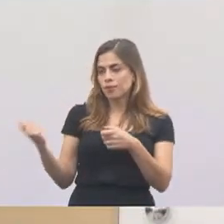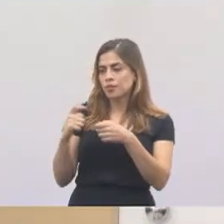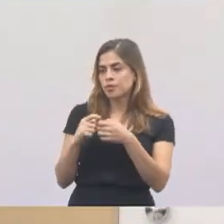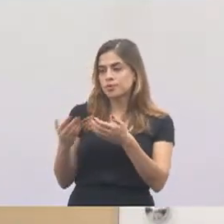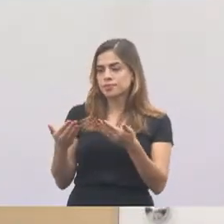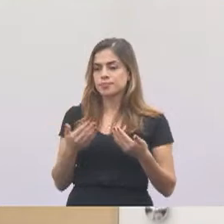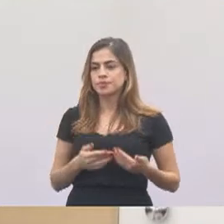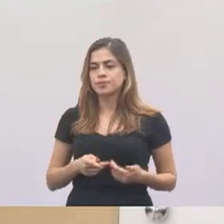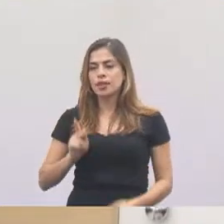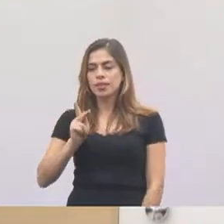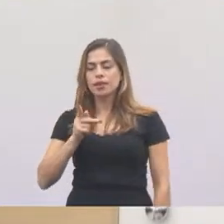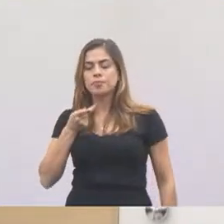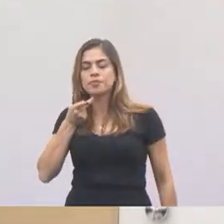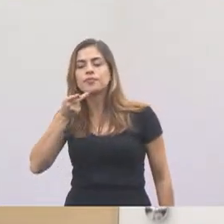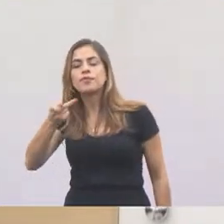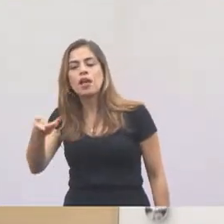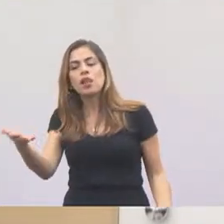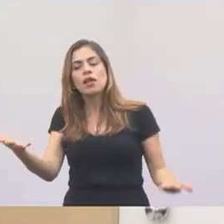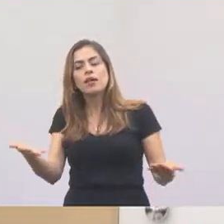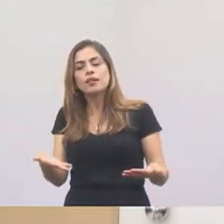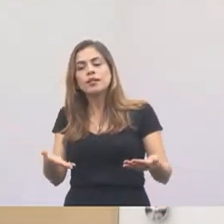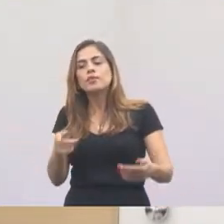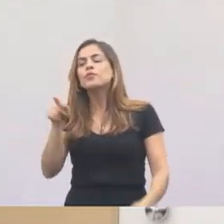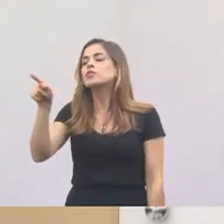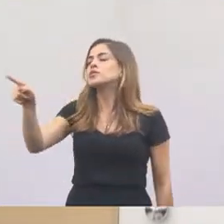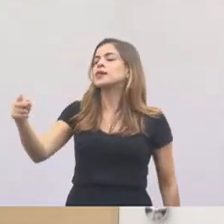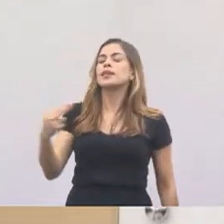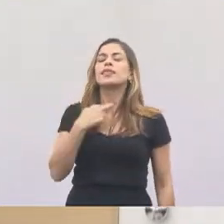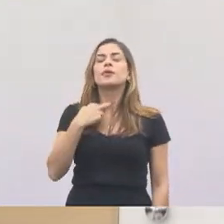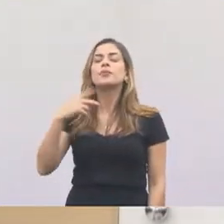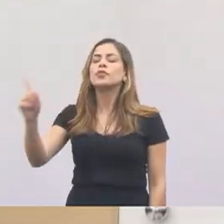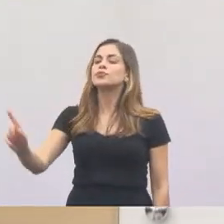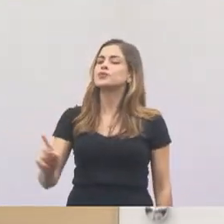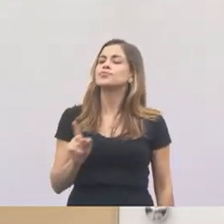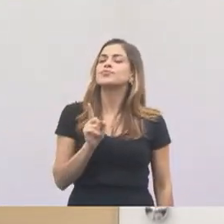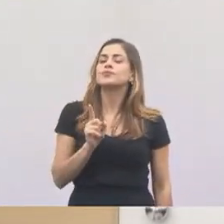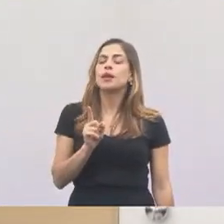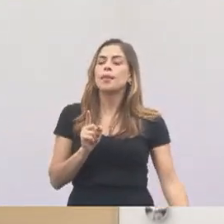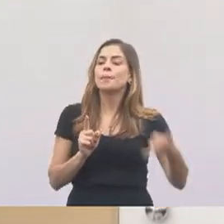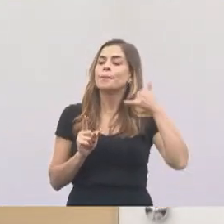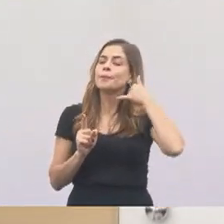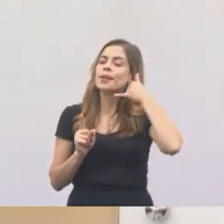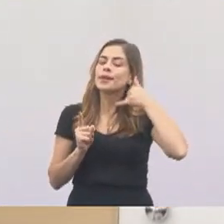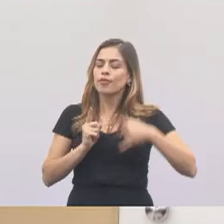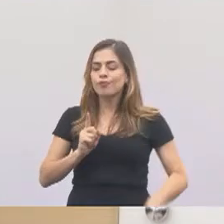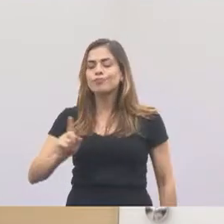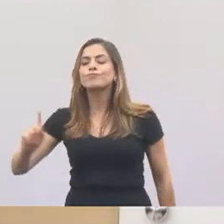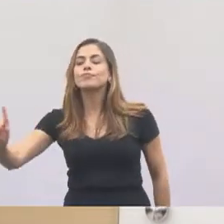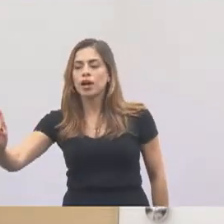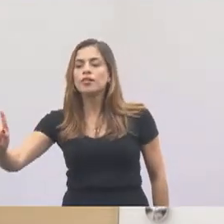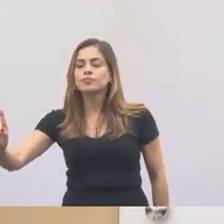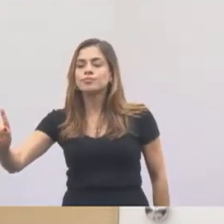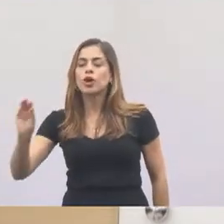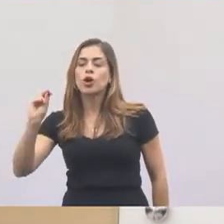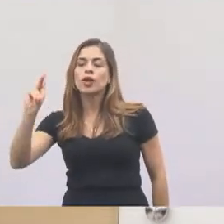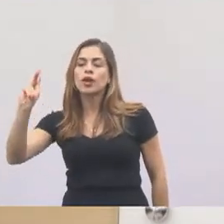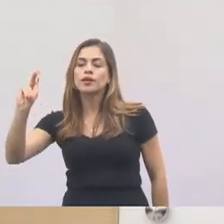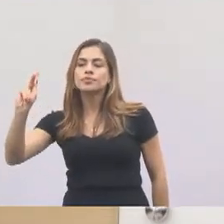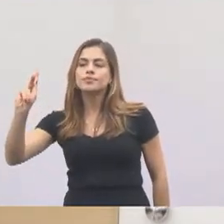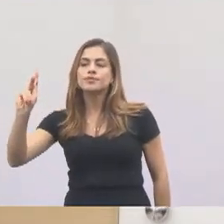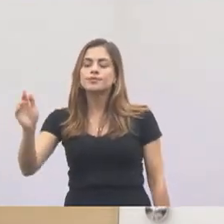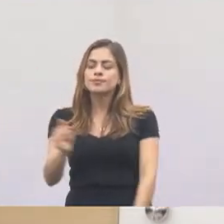para mim? Como eu sempre falo aqui, você que não pode vir até mim, me ligue que eu irei até você, ok?